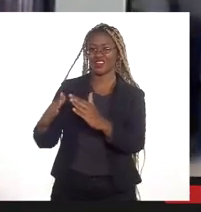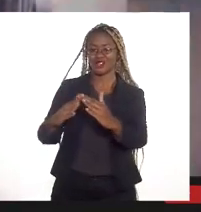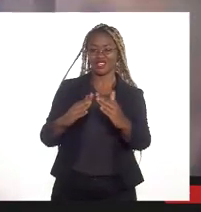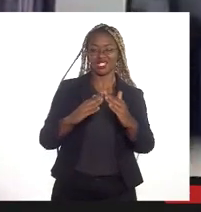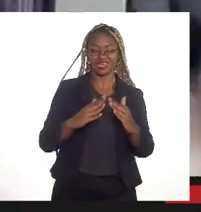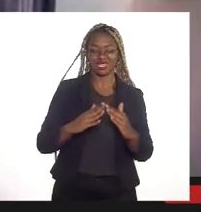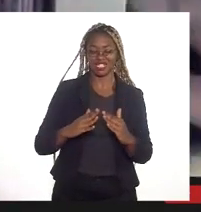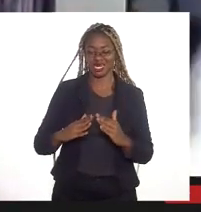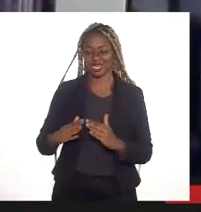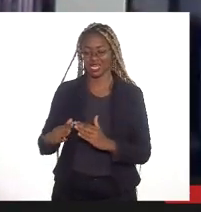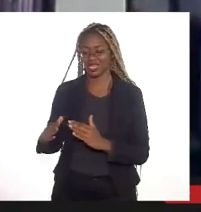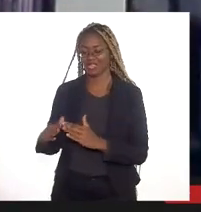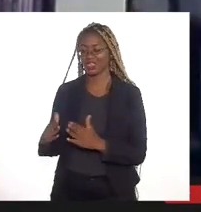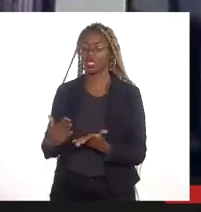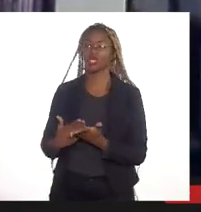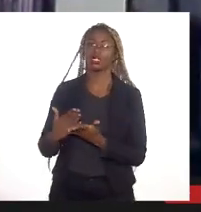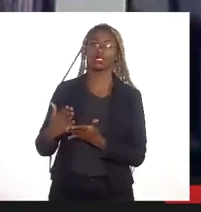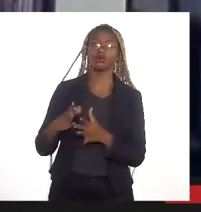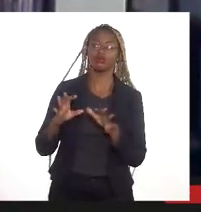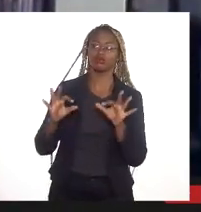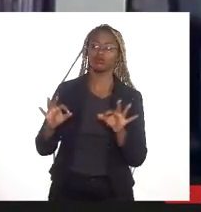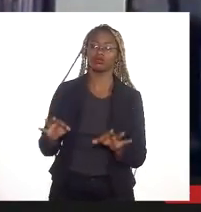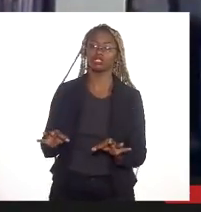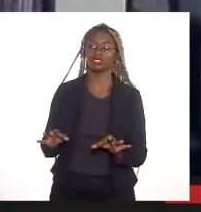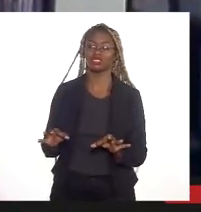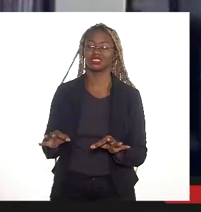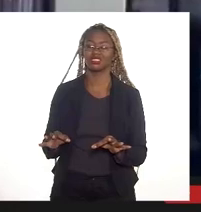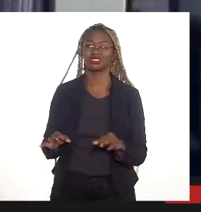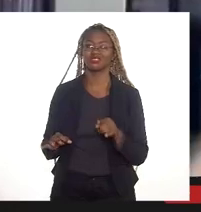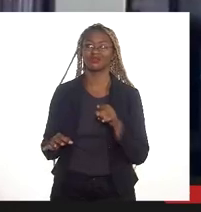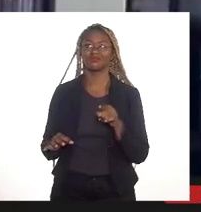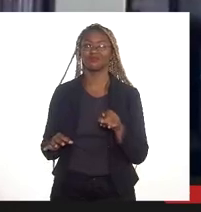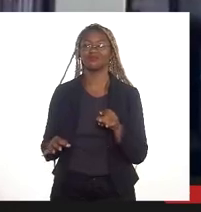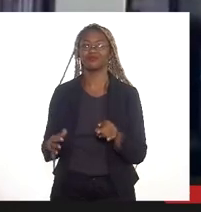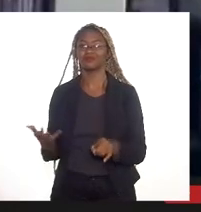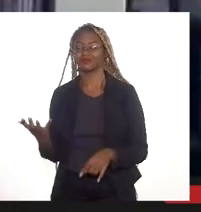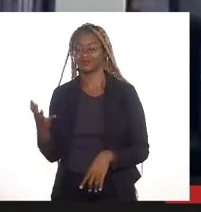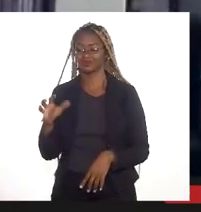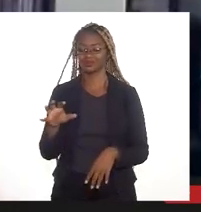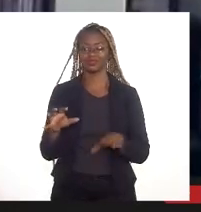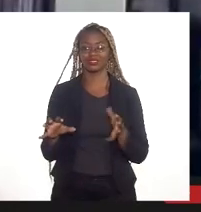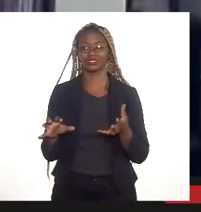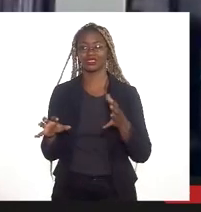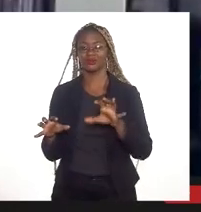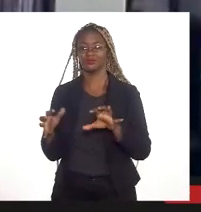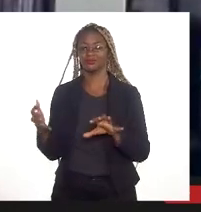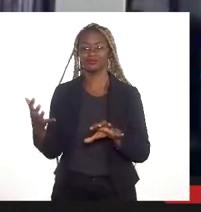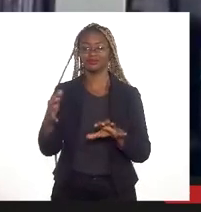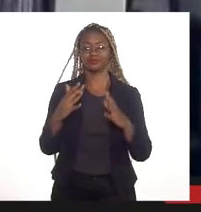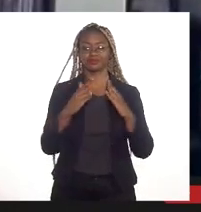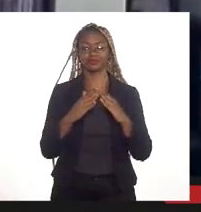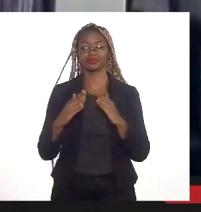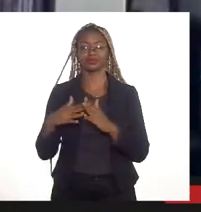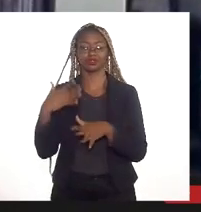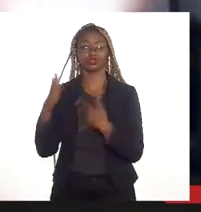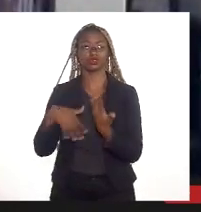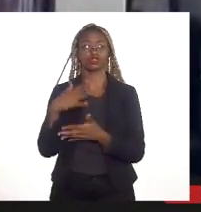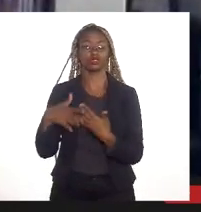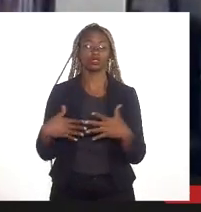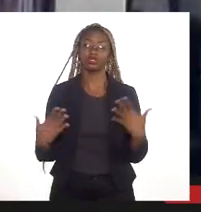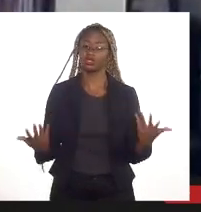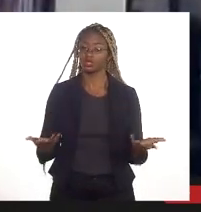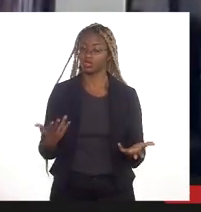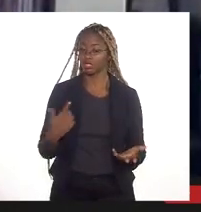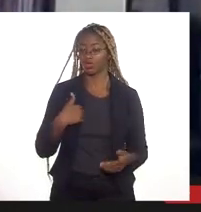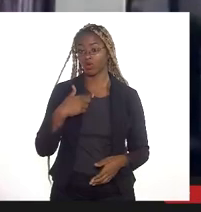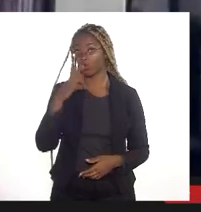exatamente a ser instalado, digamos, a ocupação desordenada. Então, eu estou